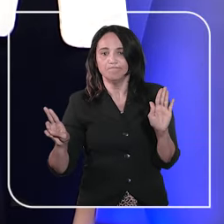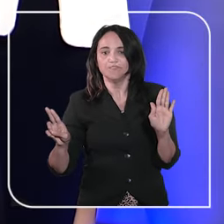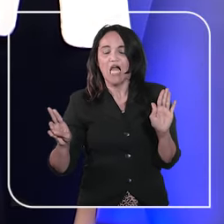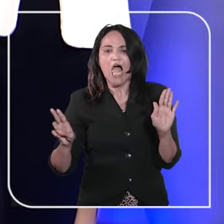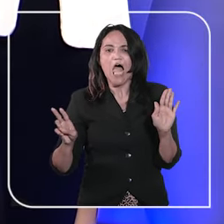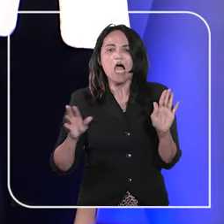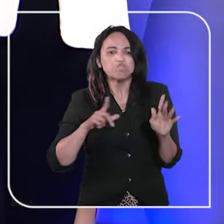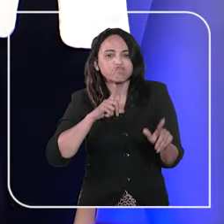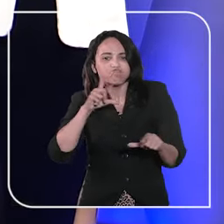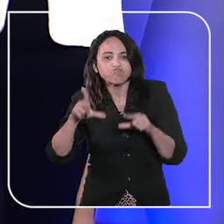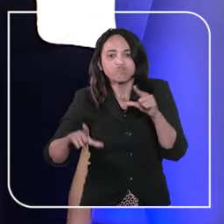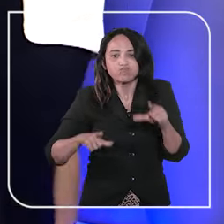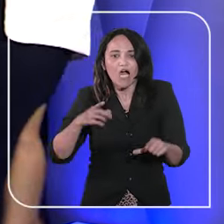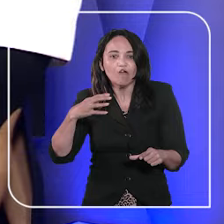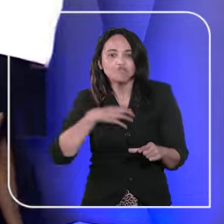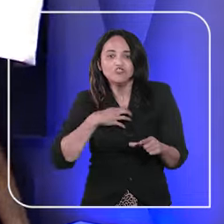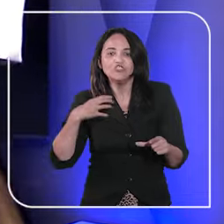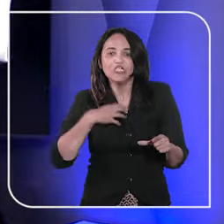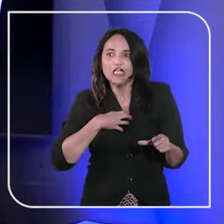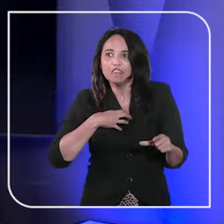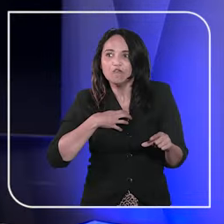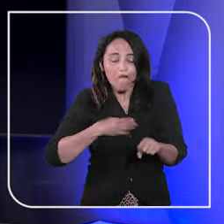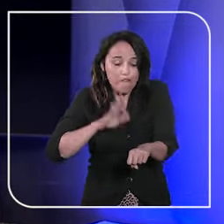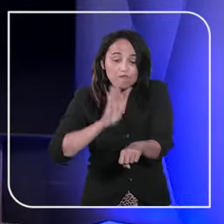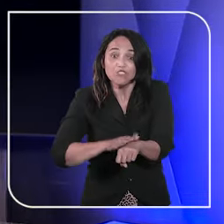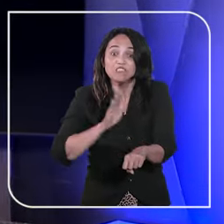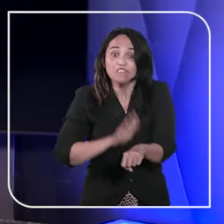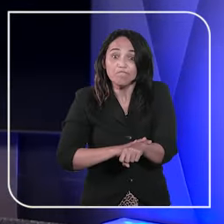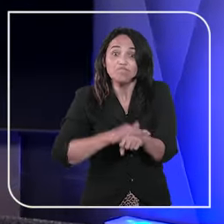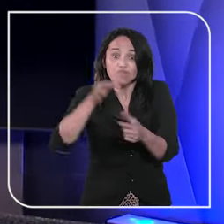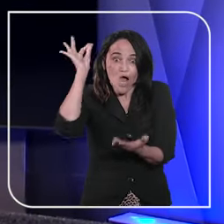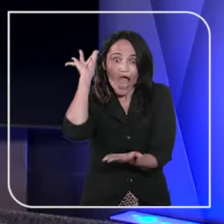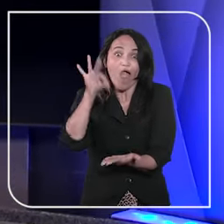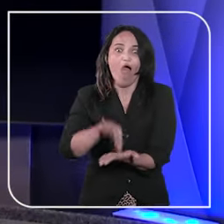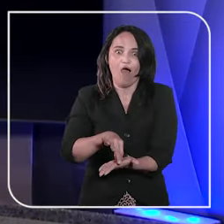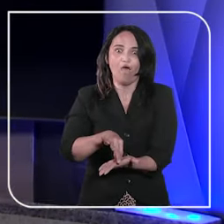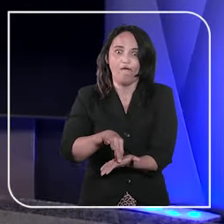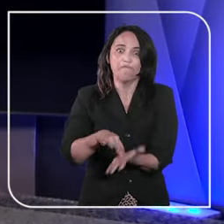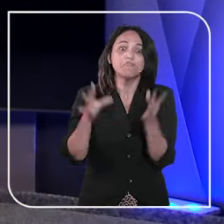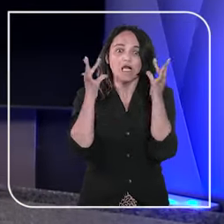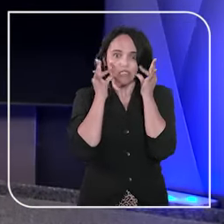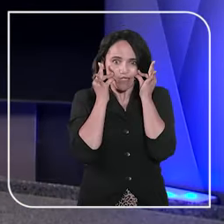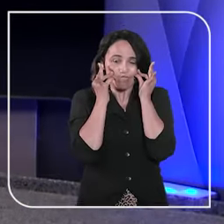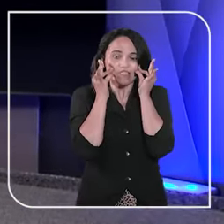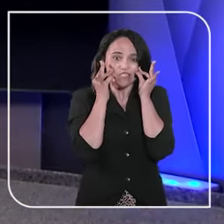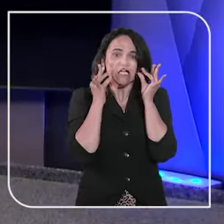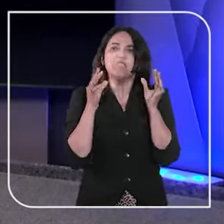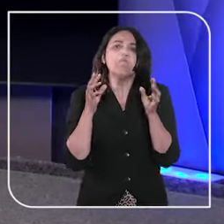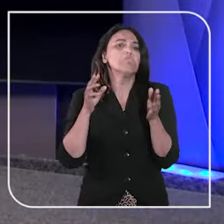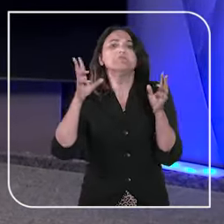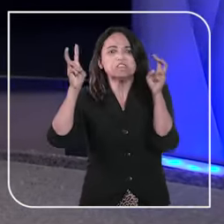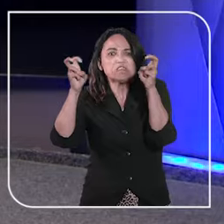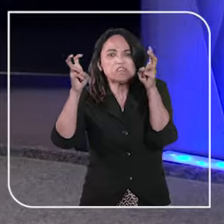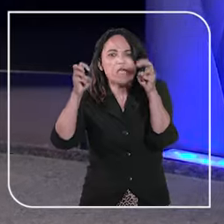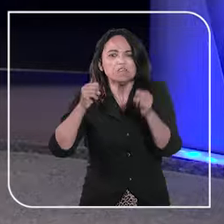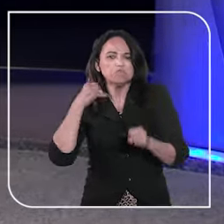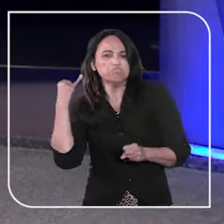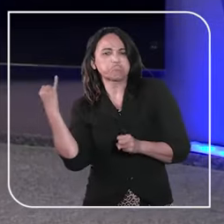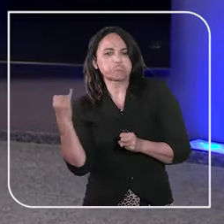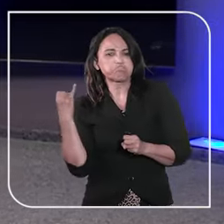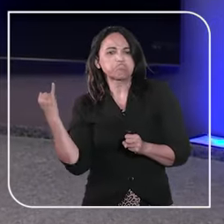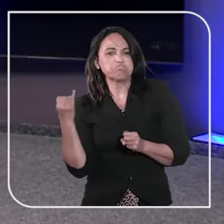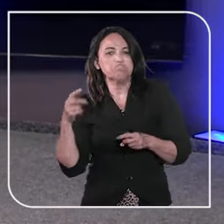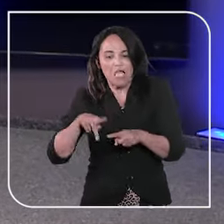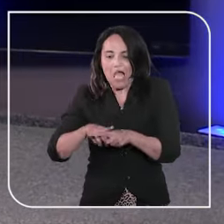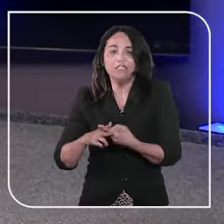é um serviço que mostra, em tempo real, a jurisprudência do STJ sobre temas relevantes. Inclusive,